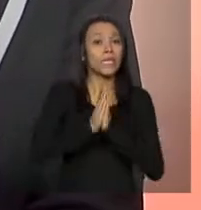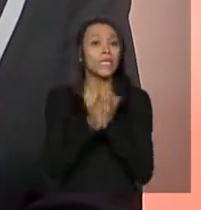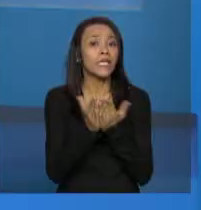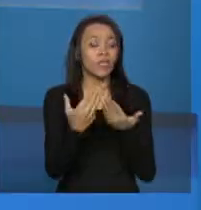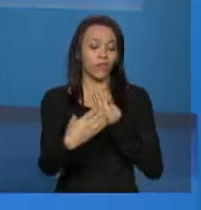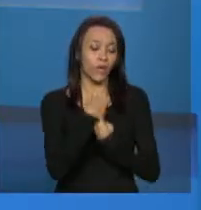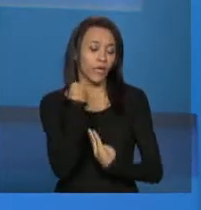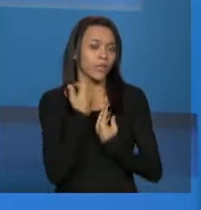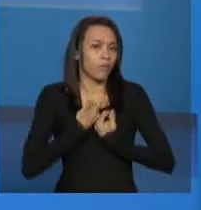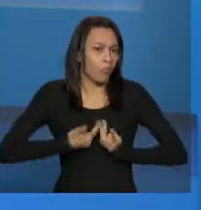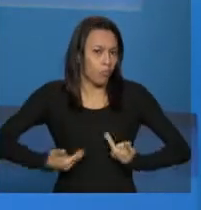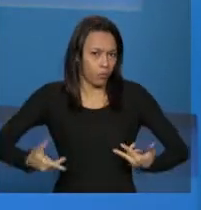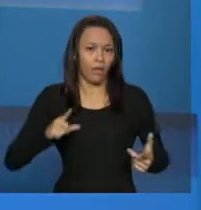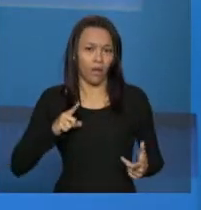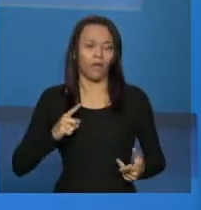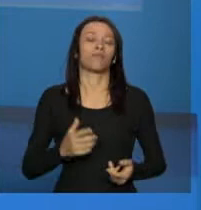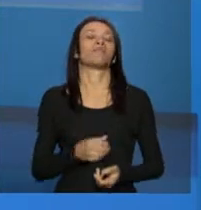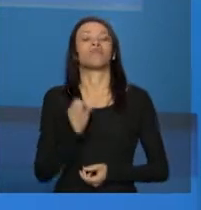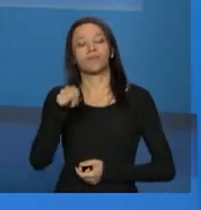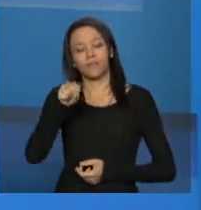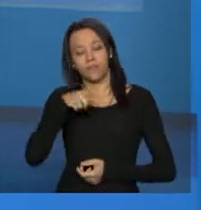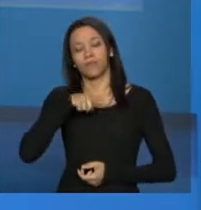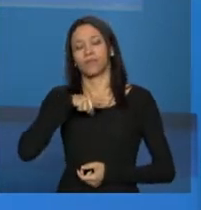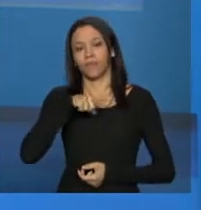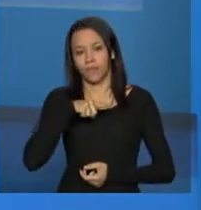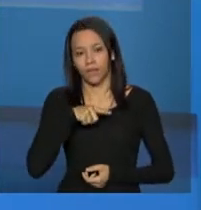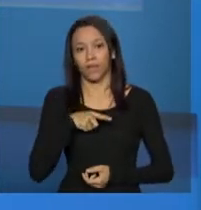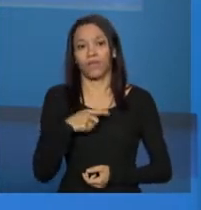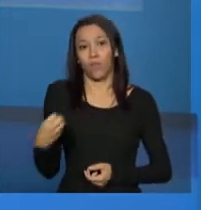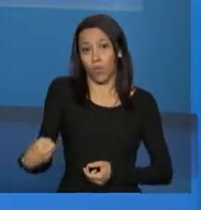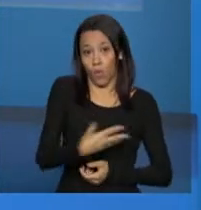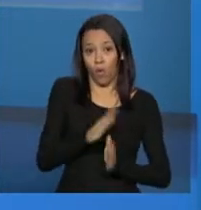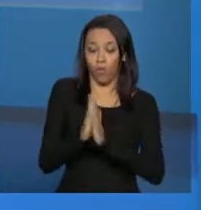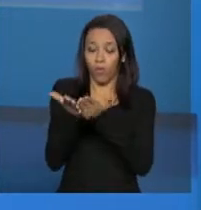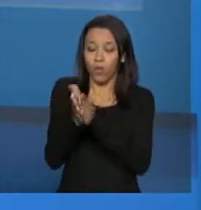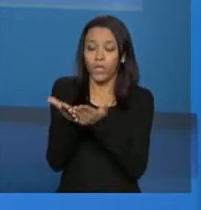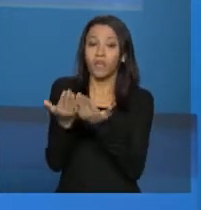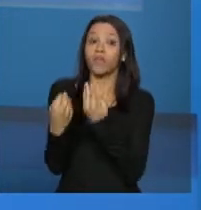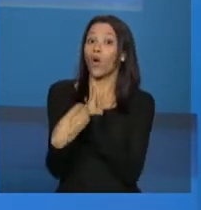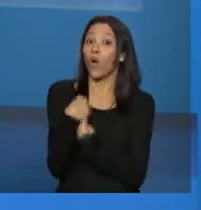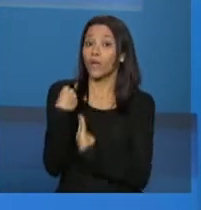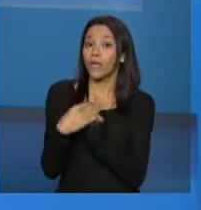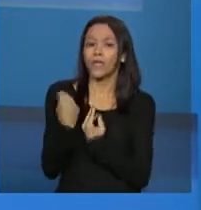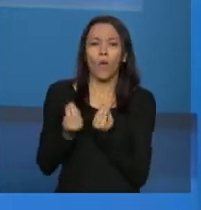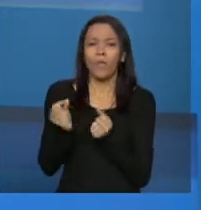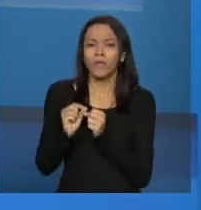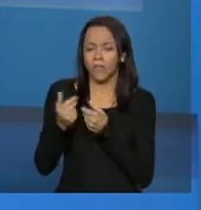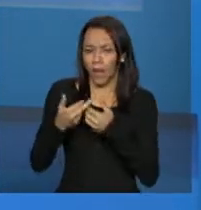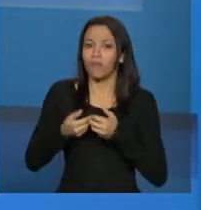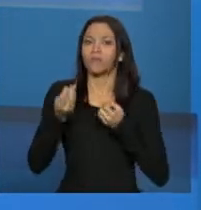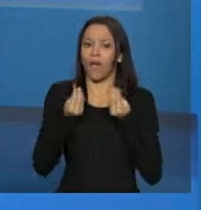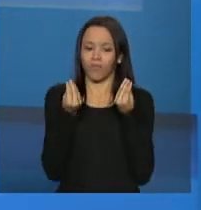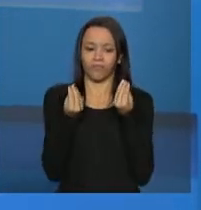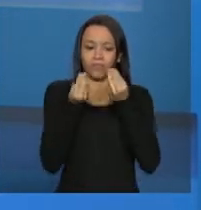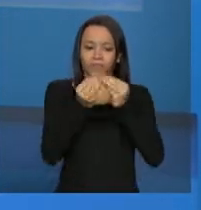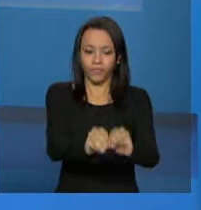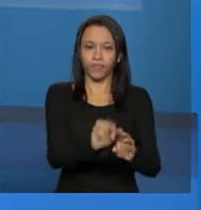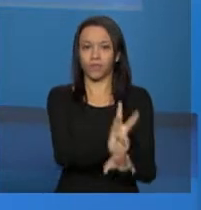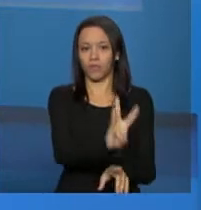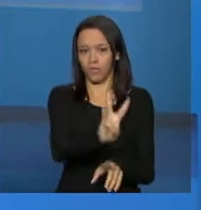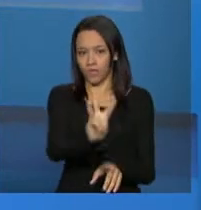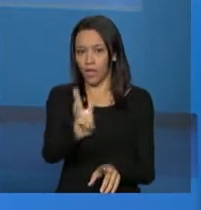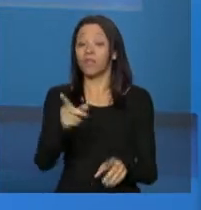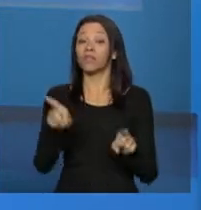sim. Existe um manual de... agora a gente lançou uma nova versão de um manual consolidado, ele está disponível no site, a gente também envia por e-mail.